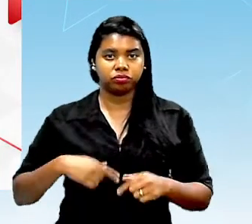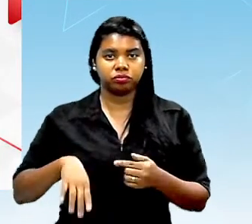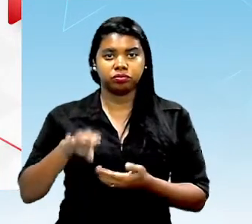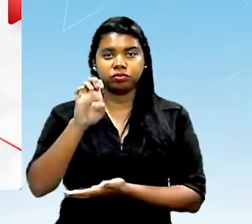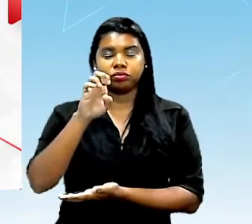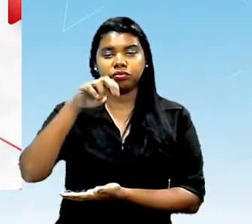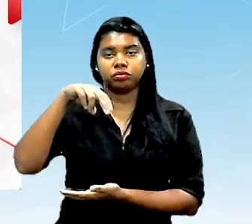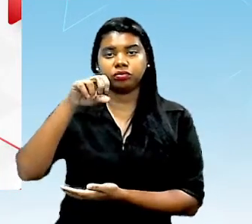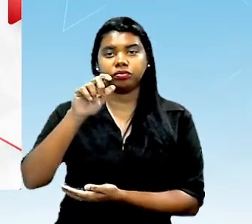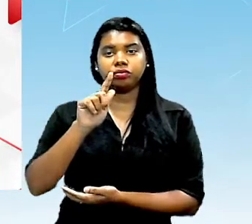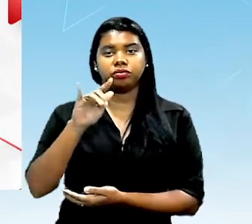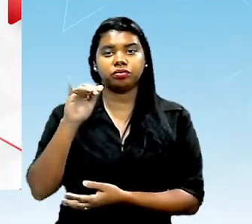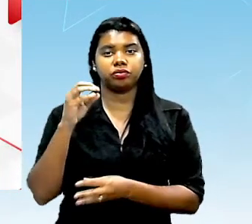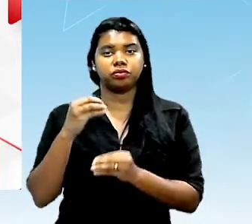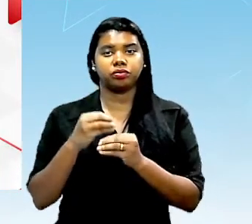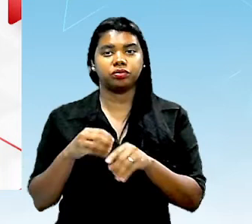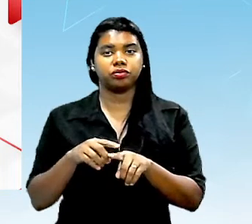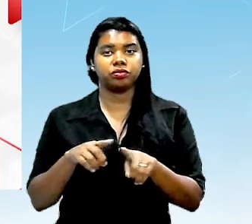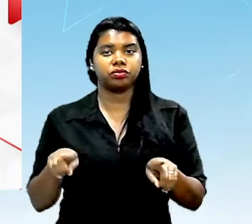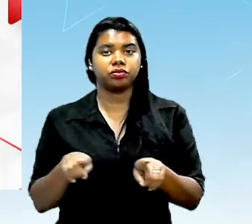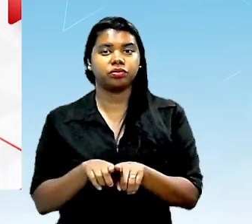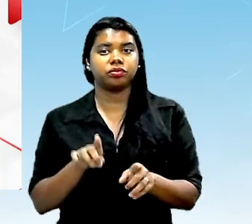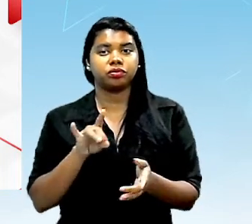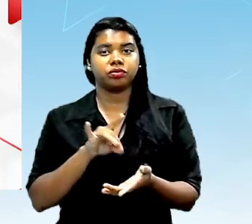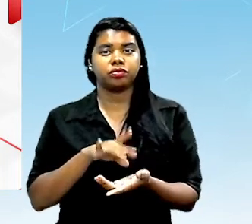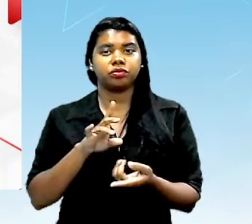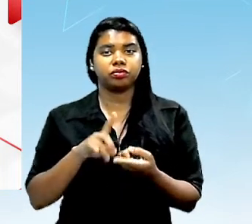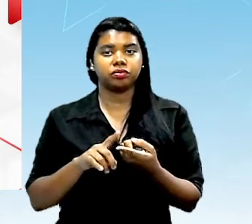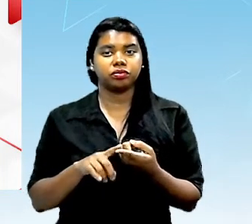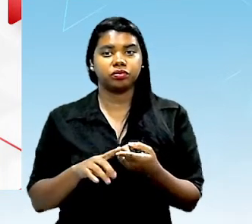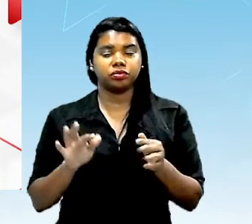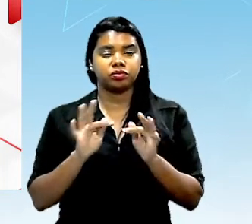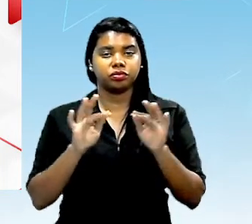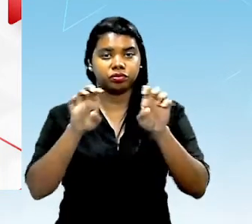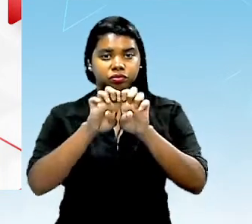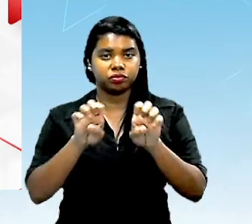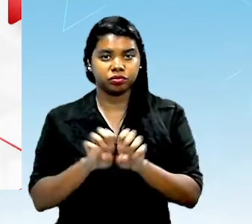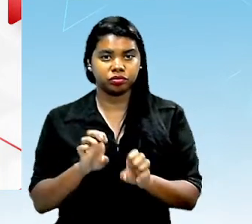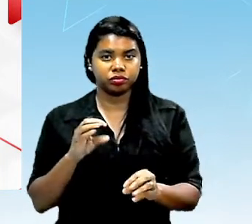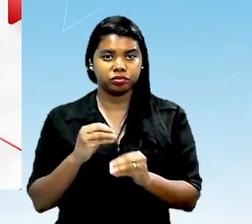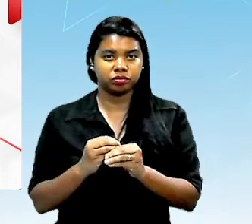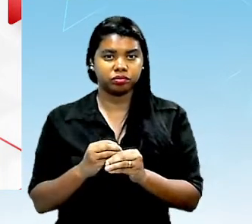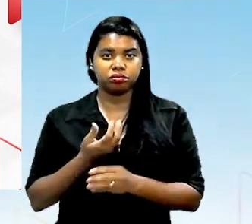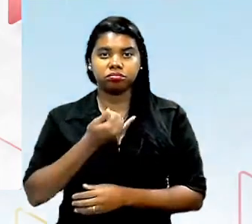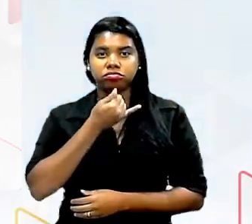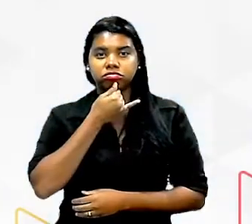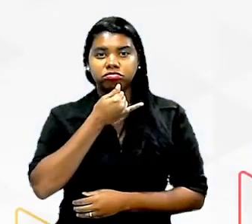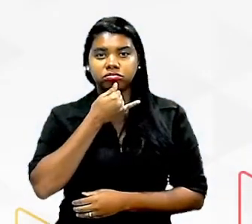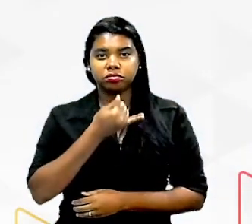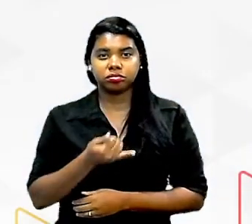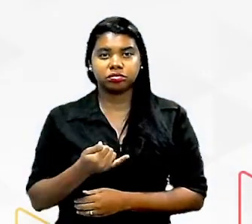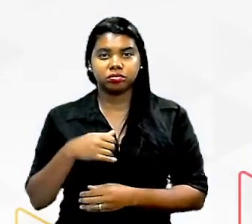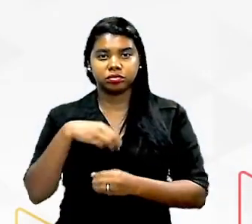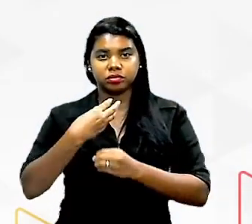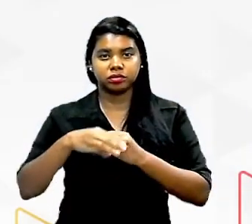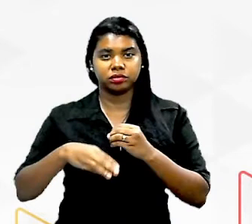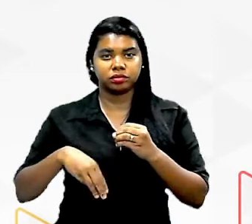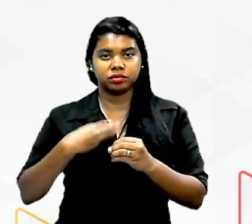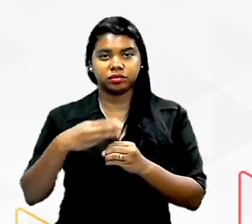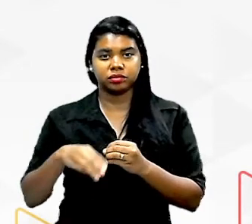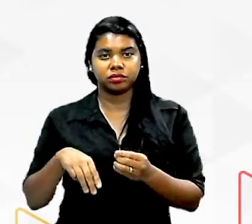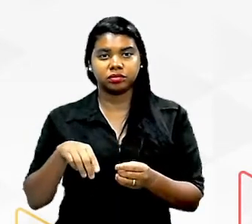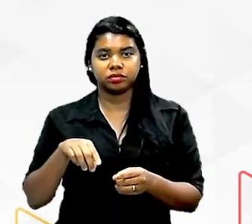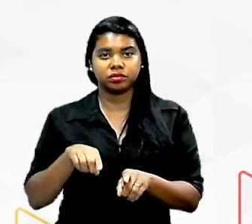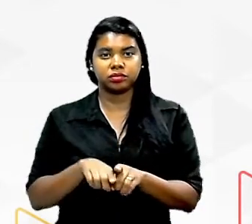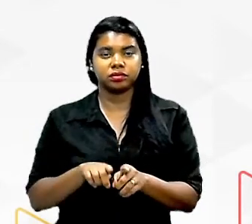cer energia mas também função estrutural então aí tem alguns exemplos de algumas moléculas então